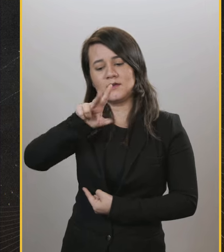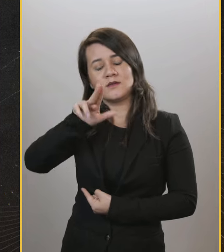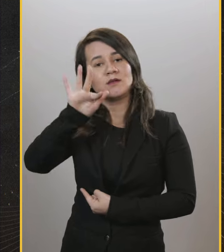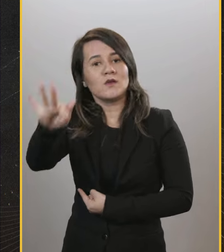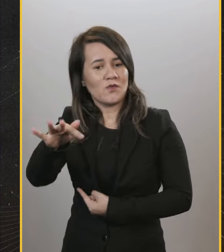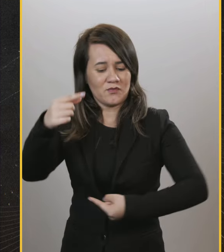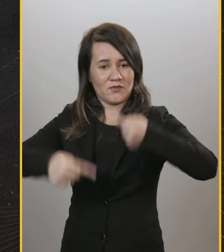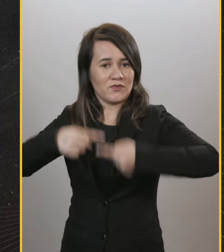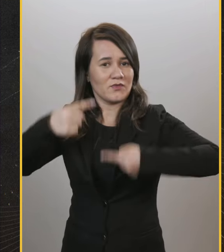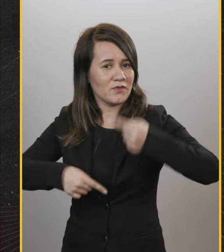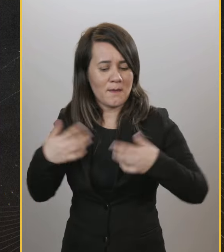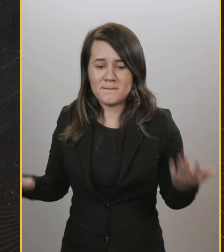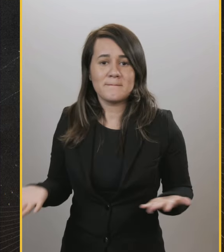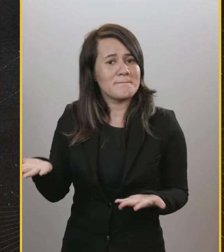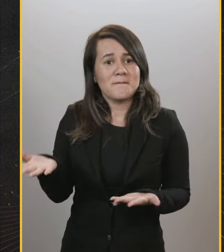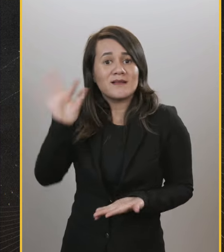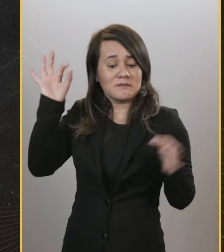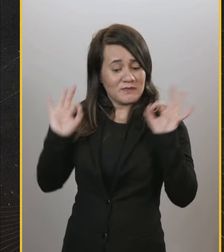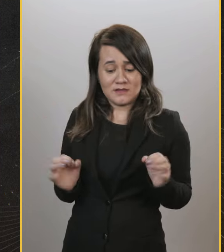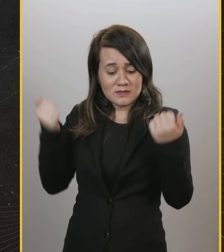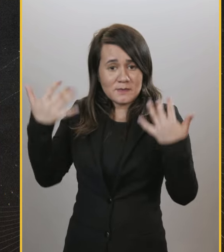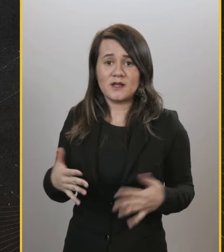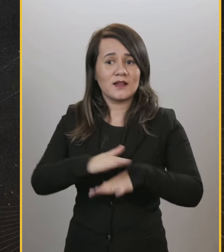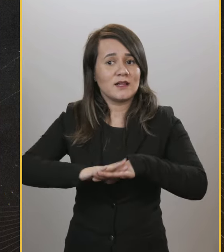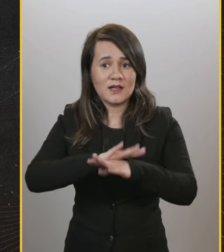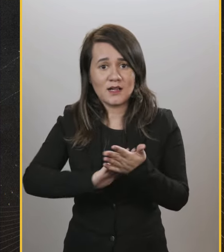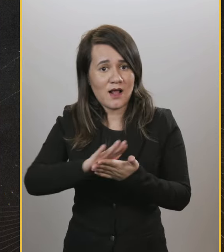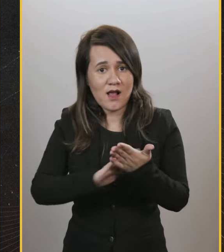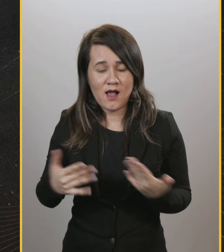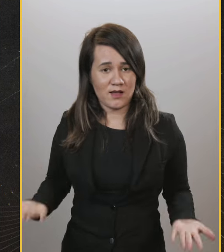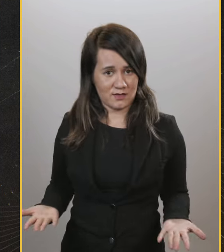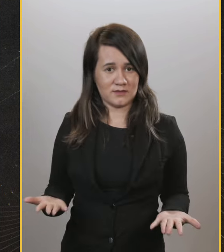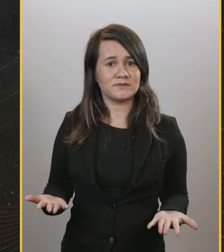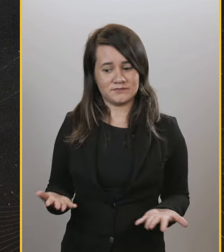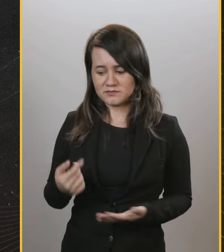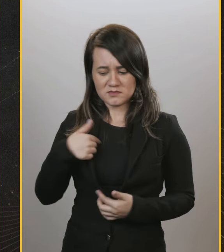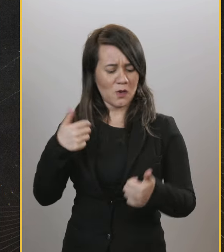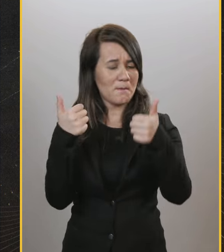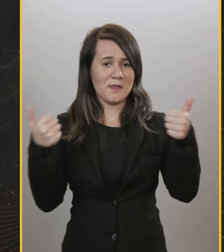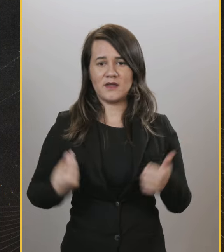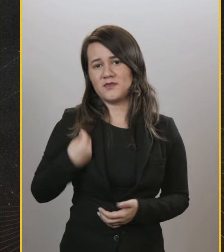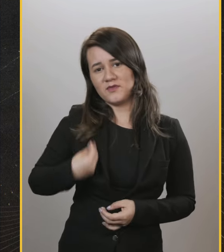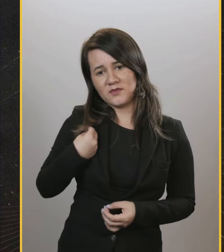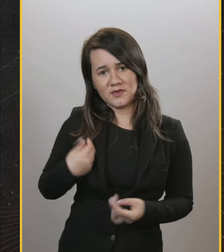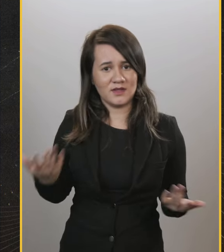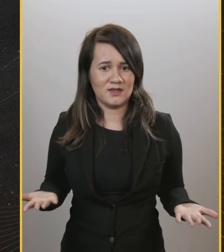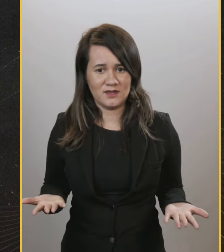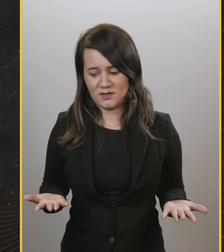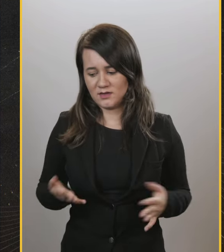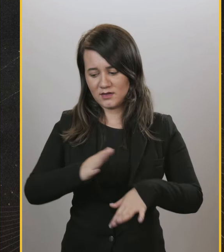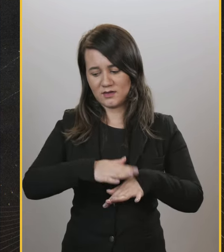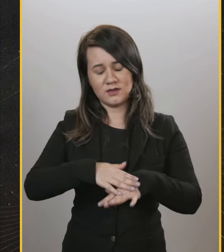Maluf em tantas denúncias que tem de corrupção. Mas ninguém tá falando sobre isso. Então, é por isso que eu fico... Não é por mim. Eu tô bem de vida.